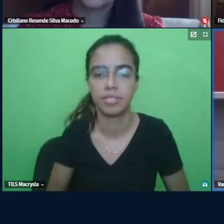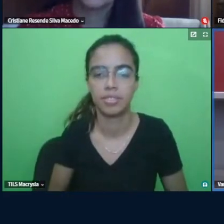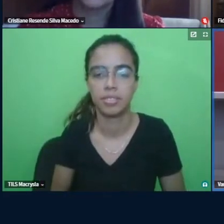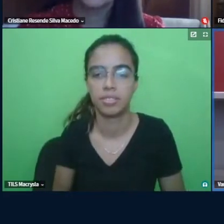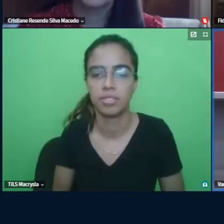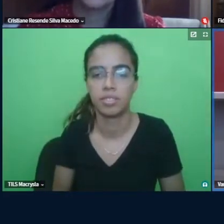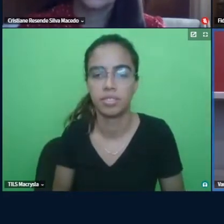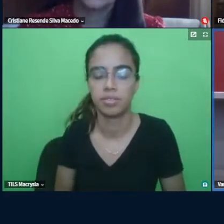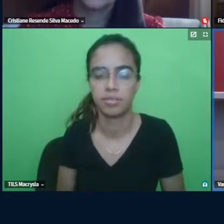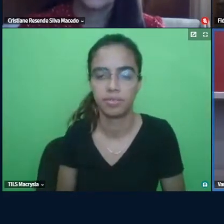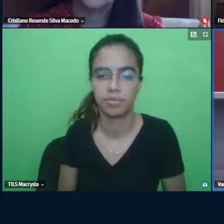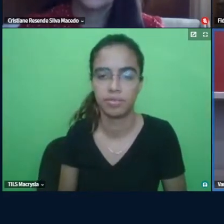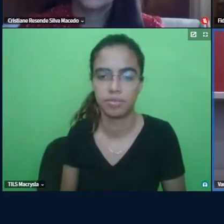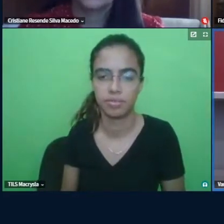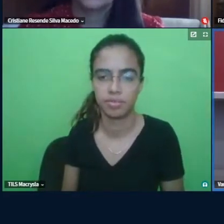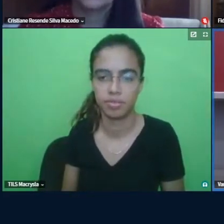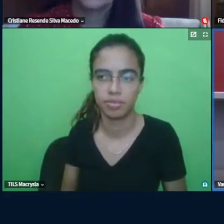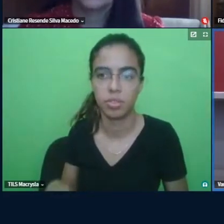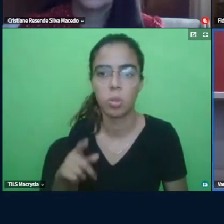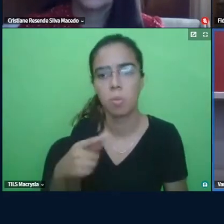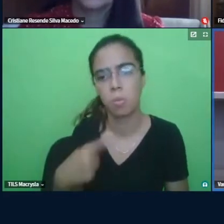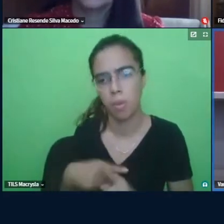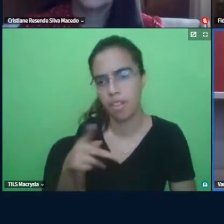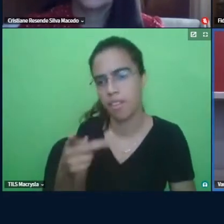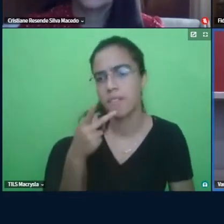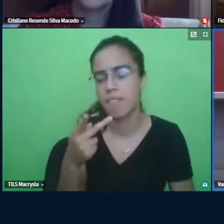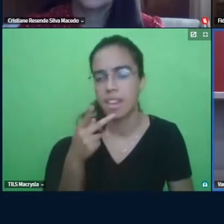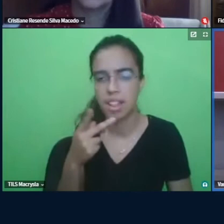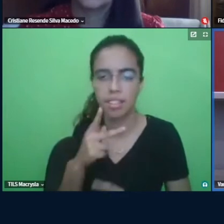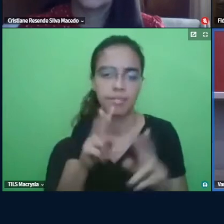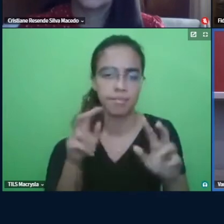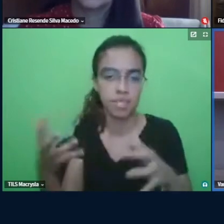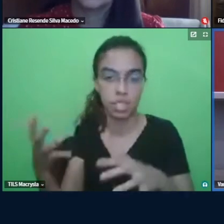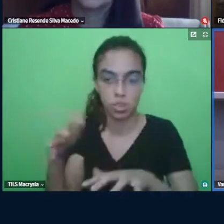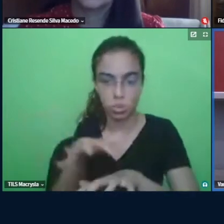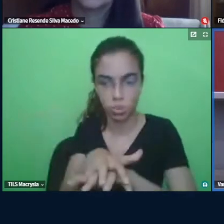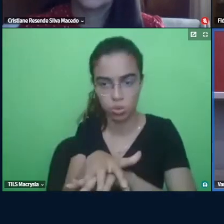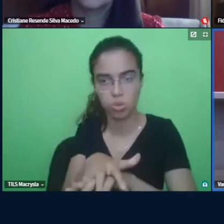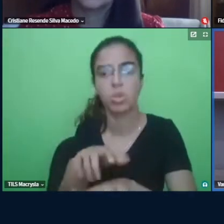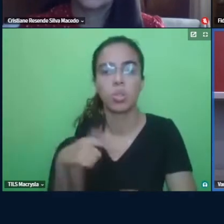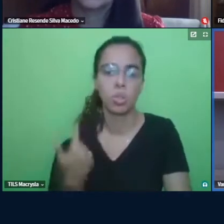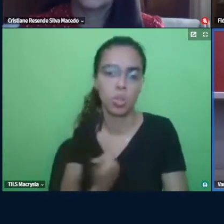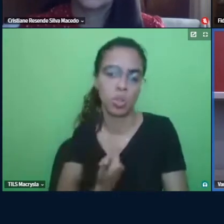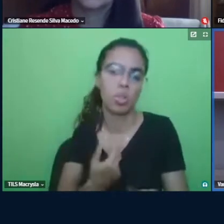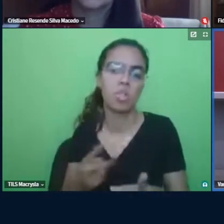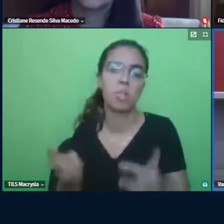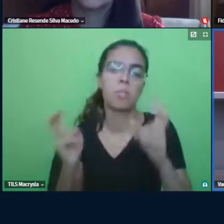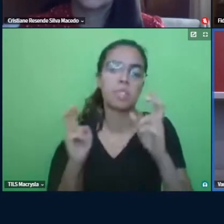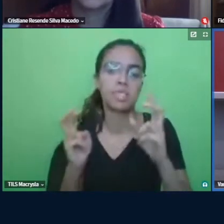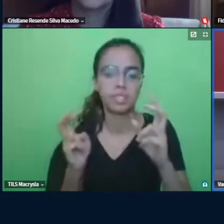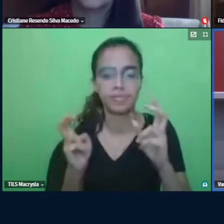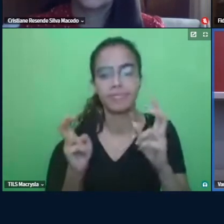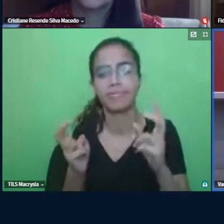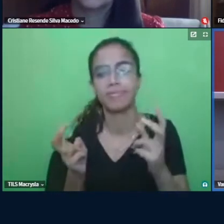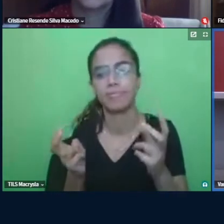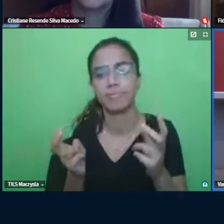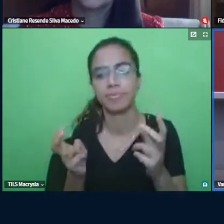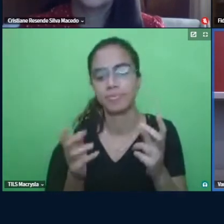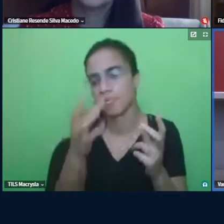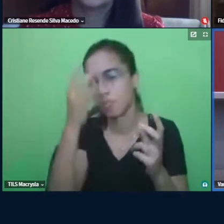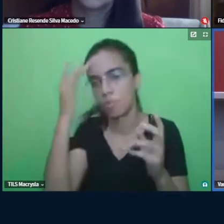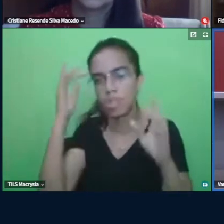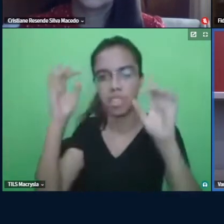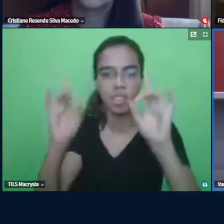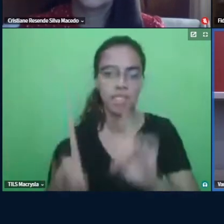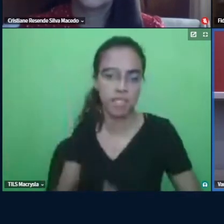por essa por tocar em questões de inclusão a gente tem cada vez mais diagnósticos de pessoas com deficiências